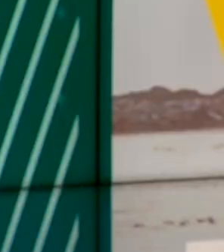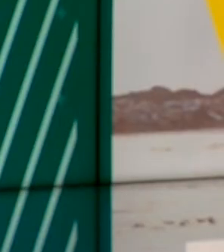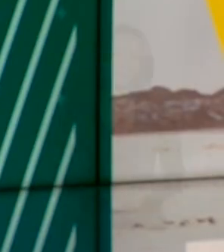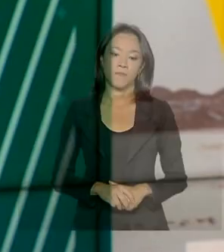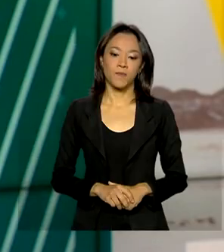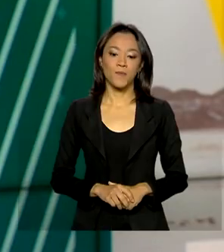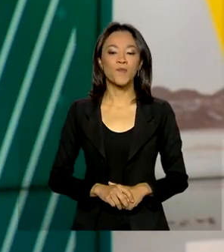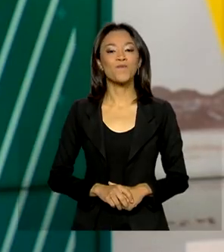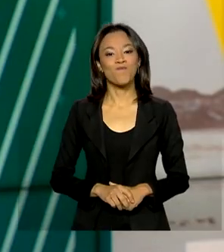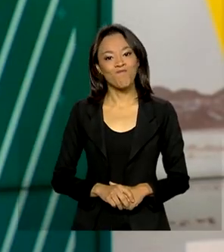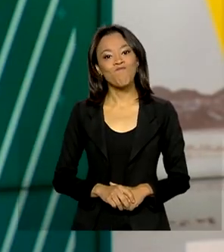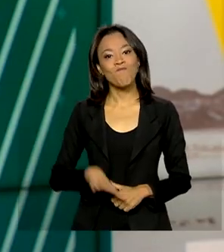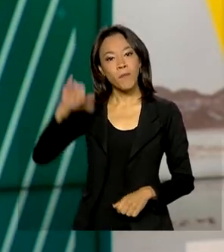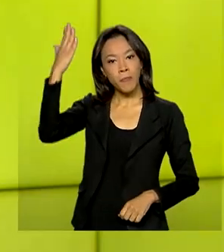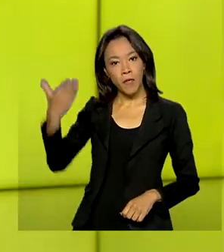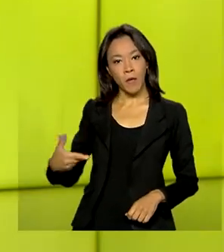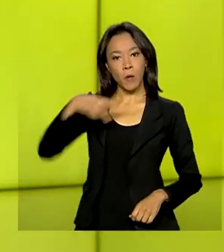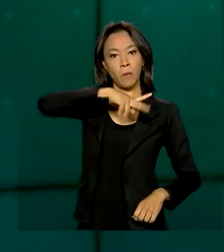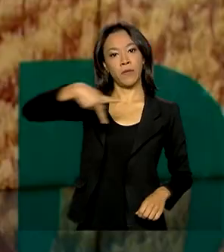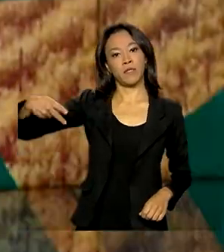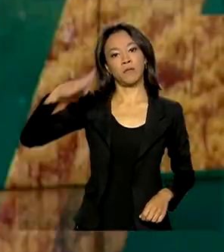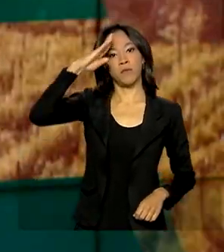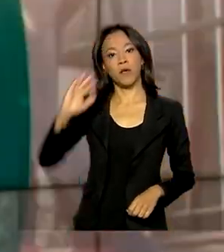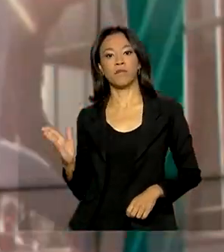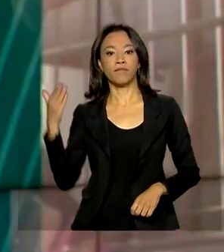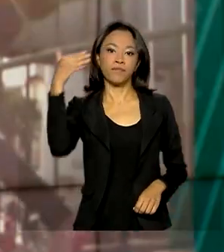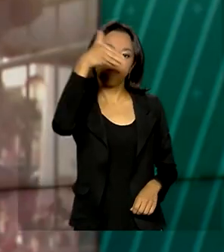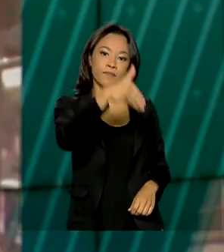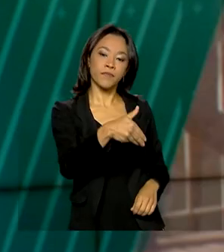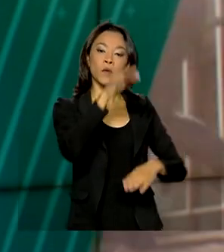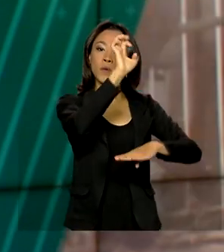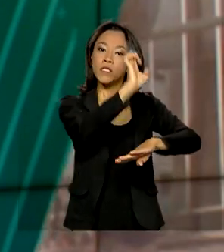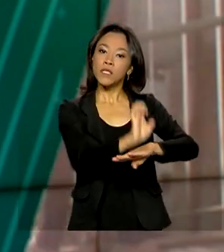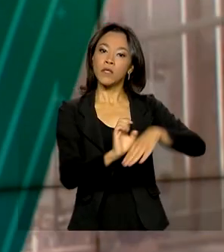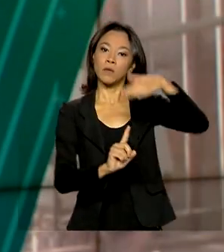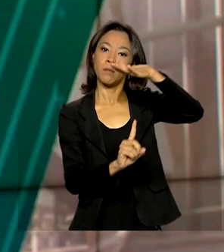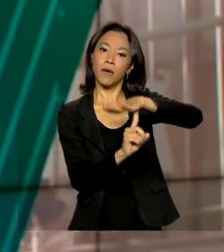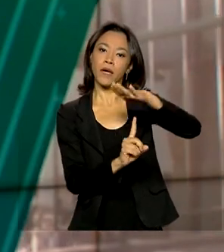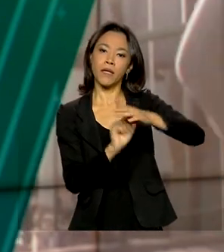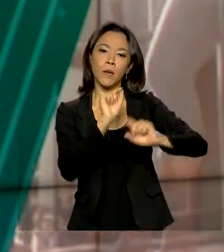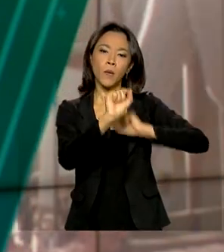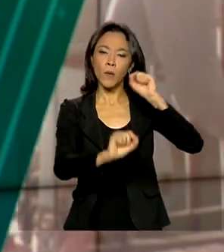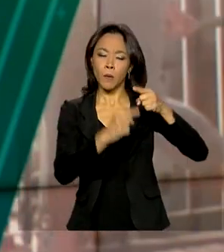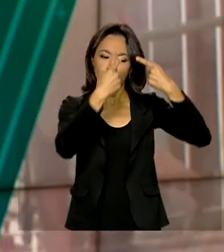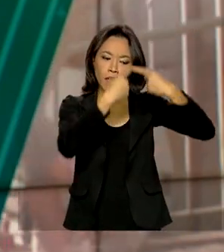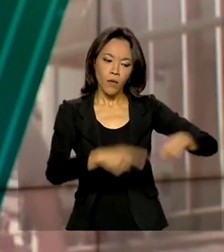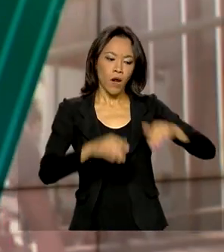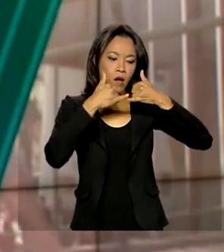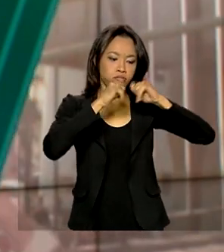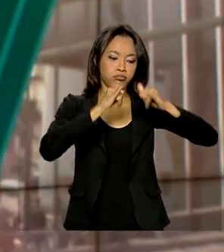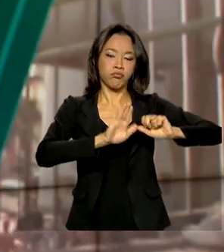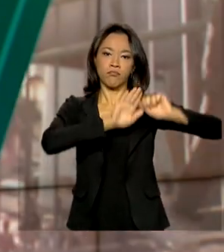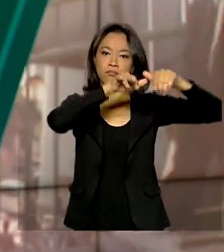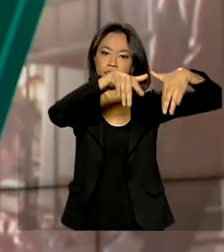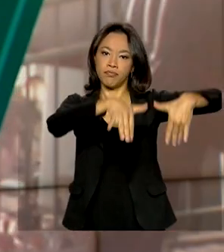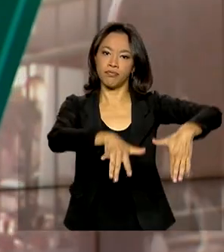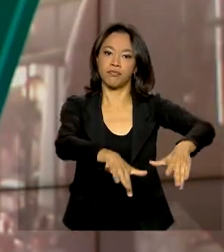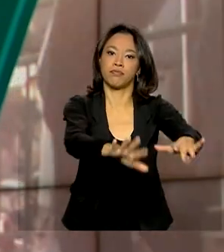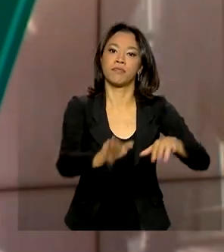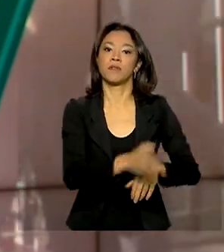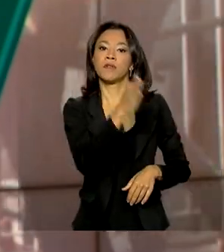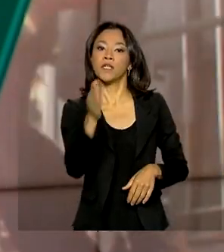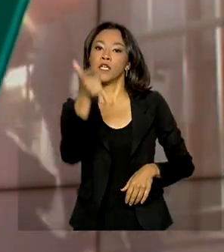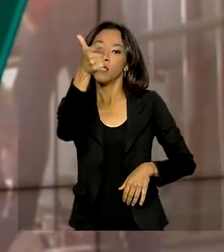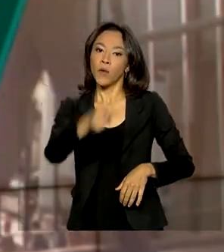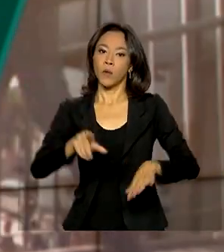O presidente Jair Bolsonaro visitou o estado do Paraná para inaugurar a central hidrelétrica de Bela Vista e obras de